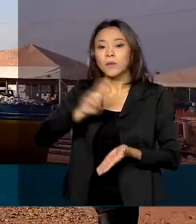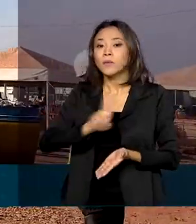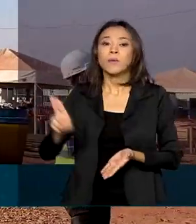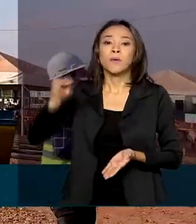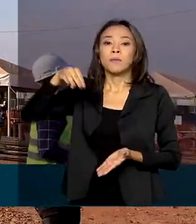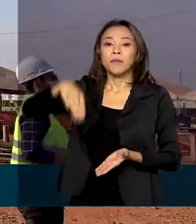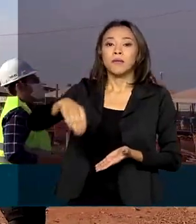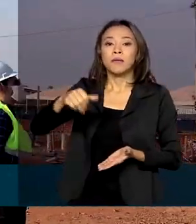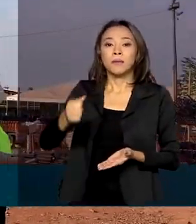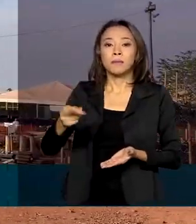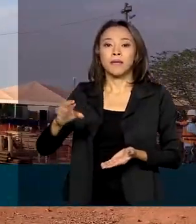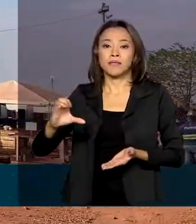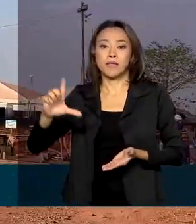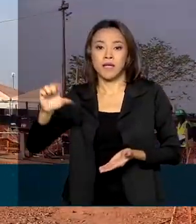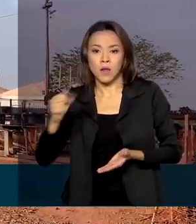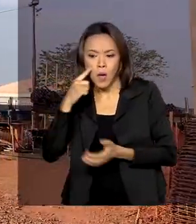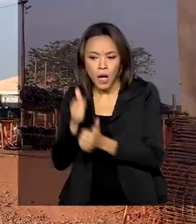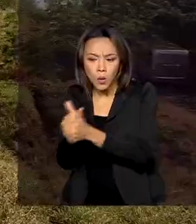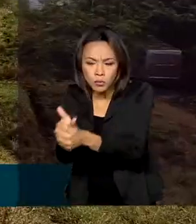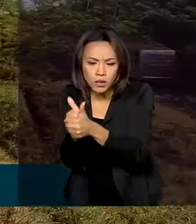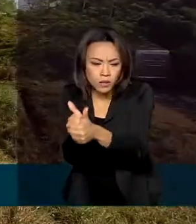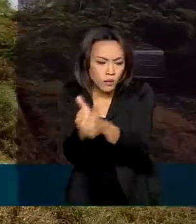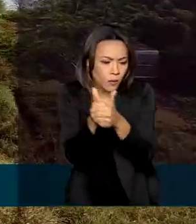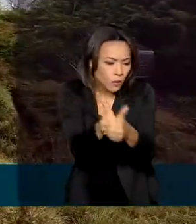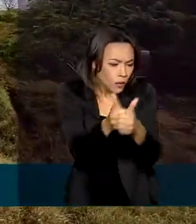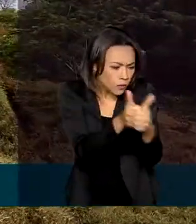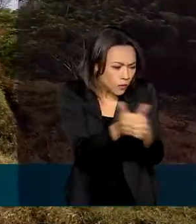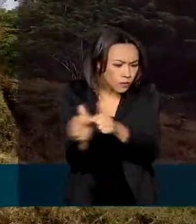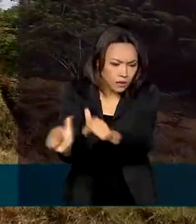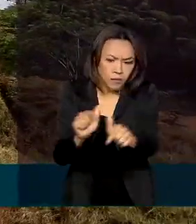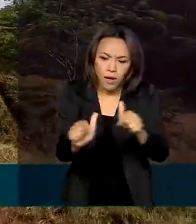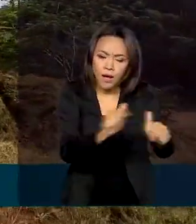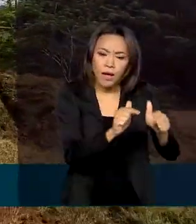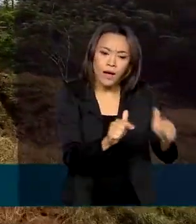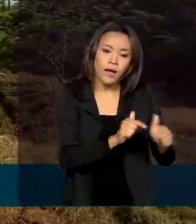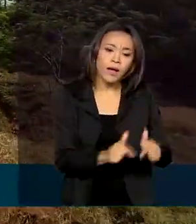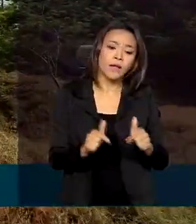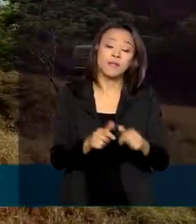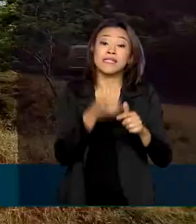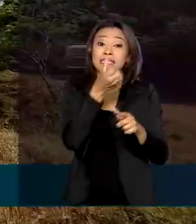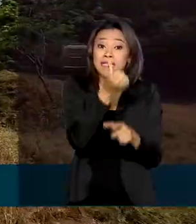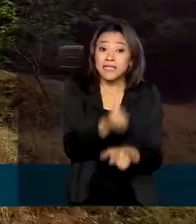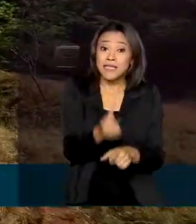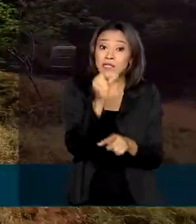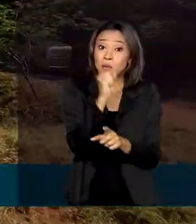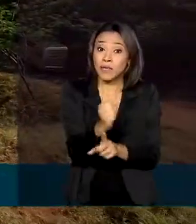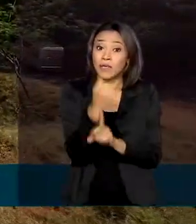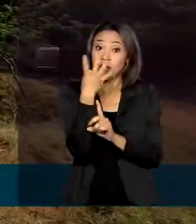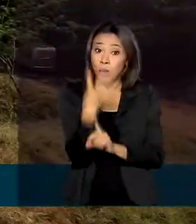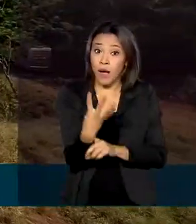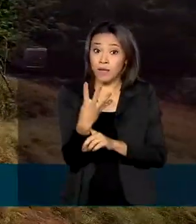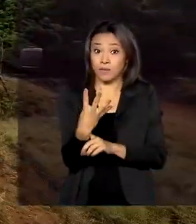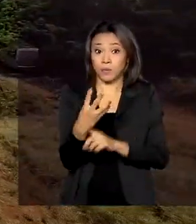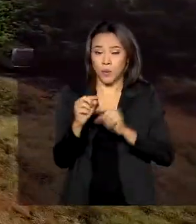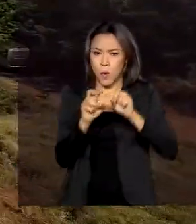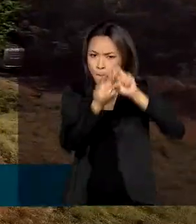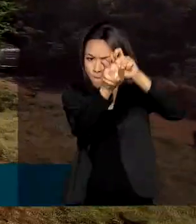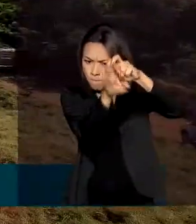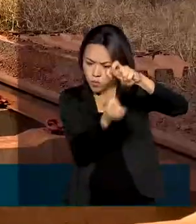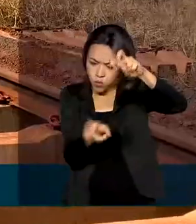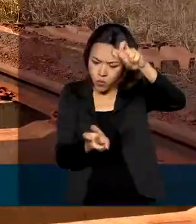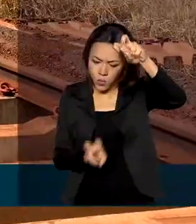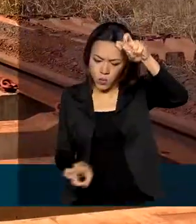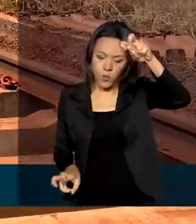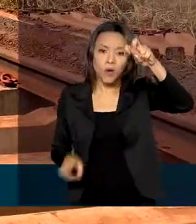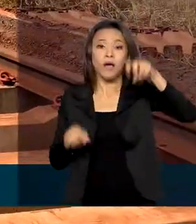Costa, acompanhou de perto o andamento dos trabalhos ao longo dos 684 quilômetros do trecho sul da ferrovia, que vai de Ouro